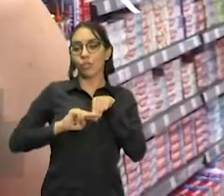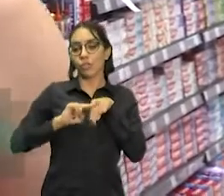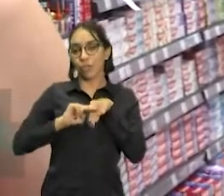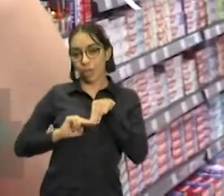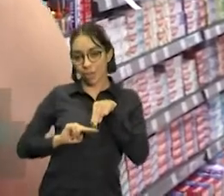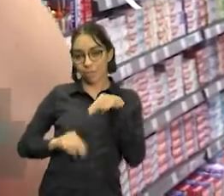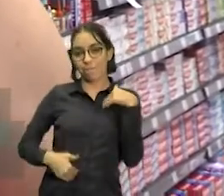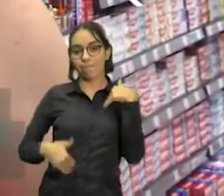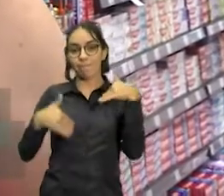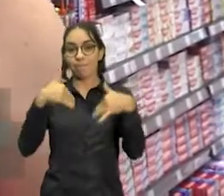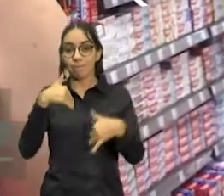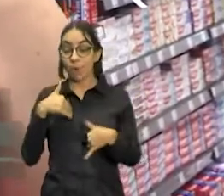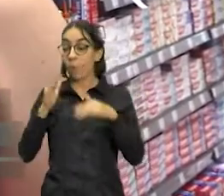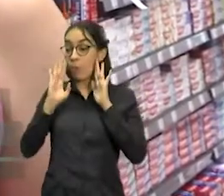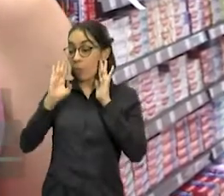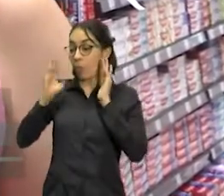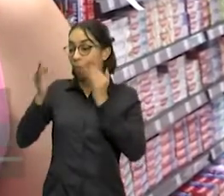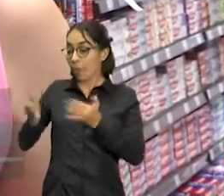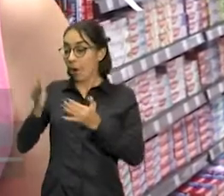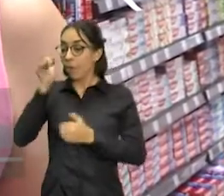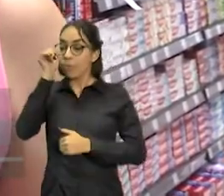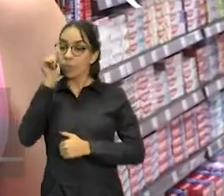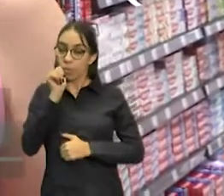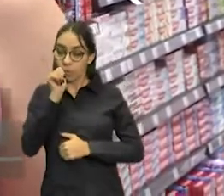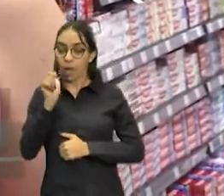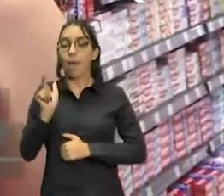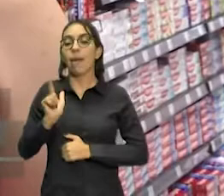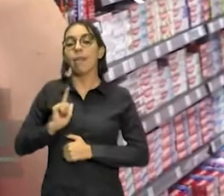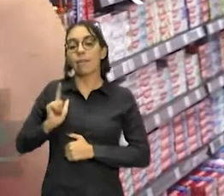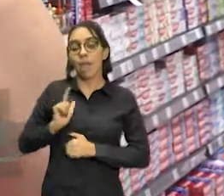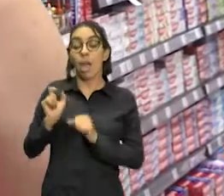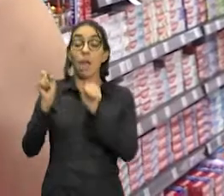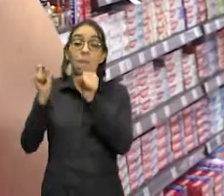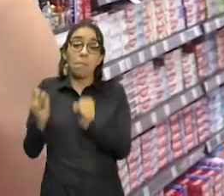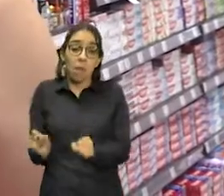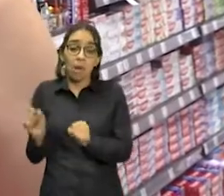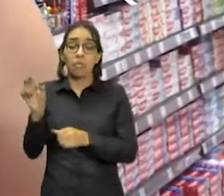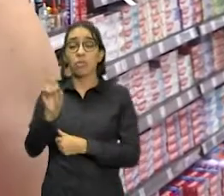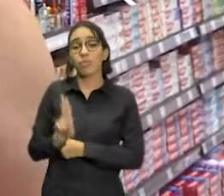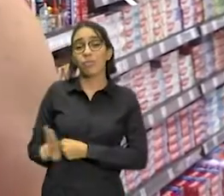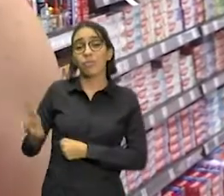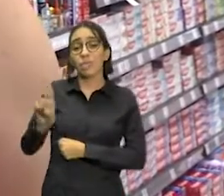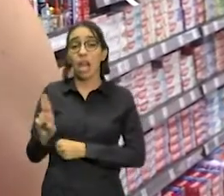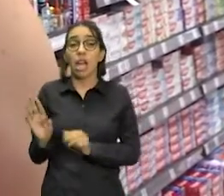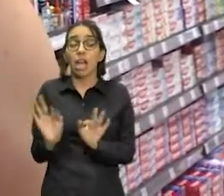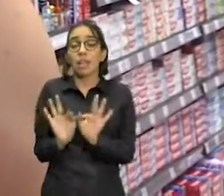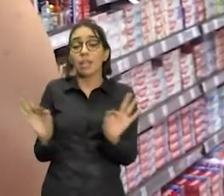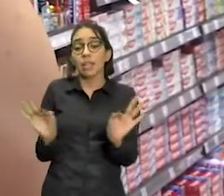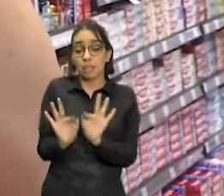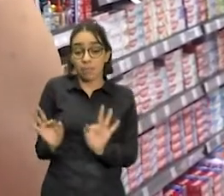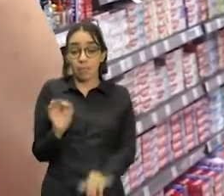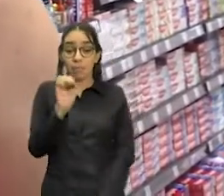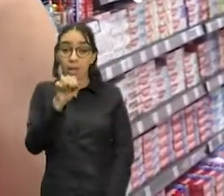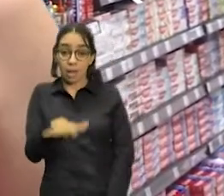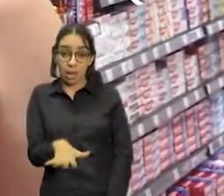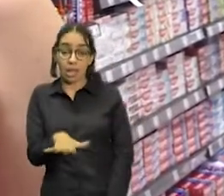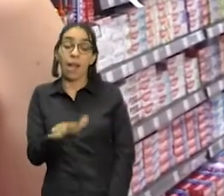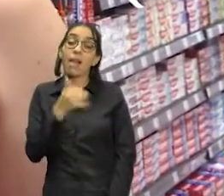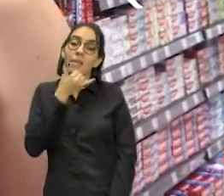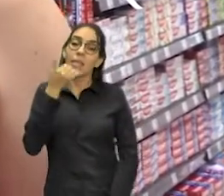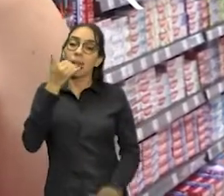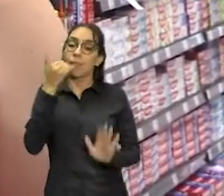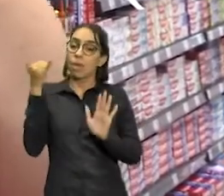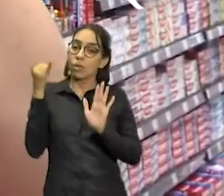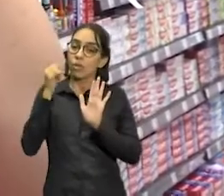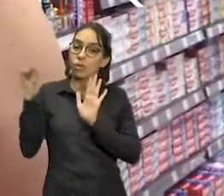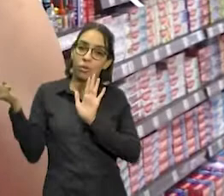público feminino? Existe. Pode-se conseguir utilizar produtos mais em conta? Aí vem a questão da rotulação. Então,